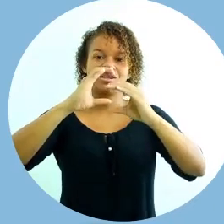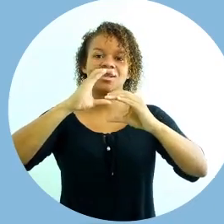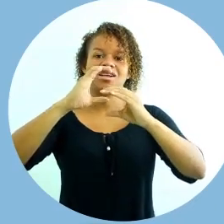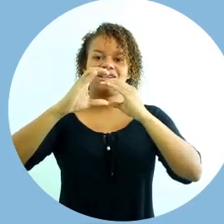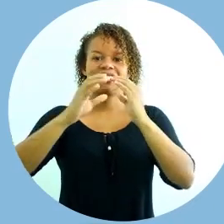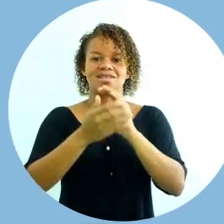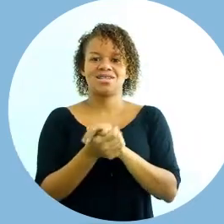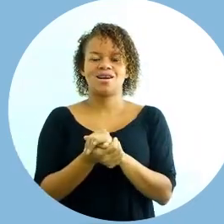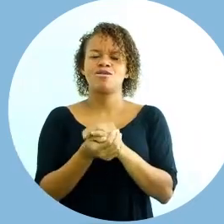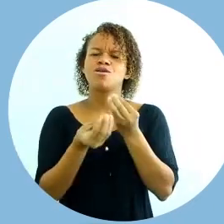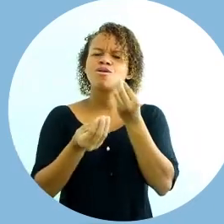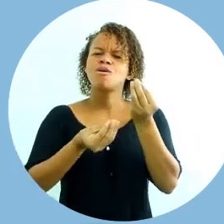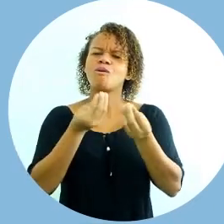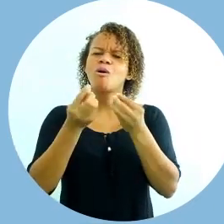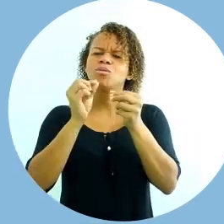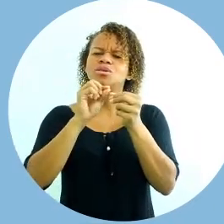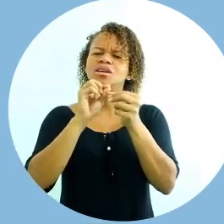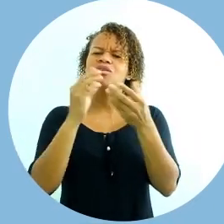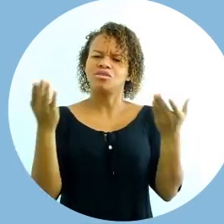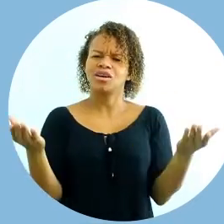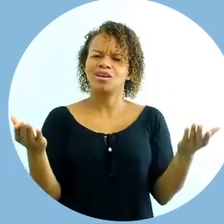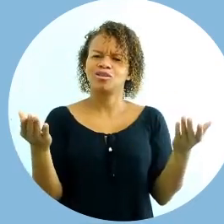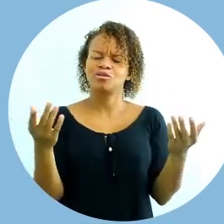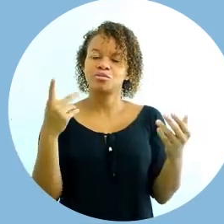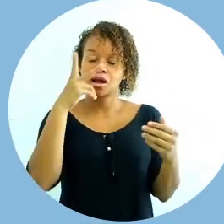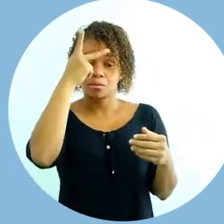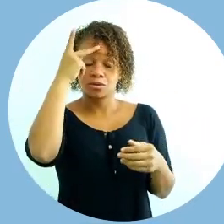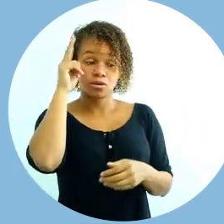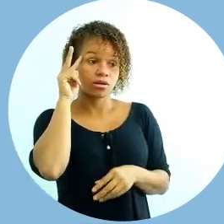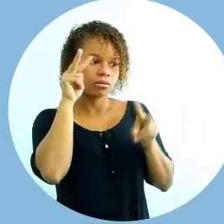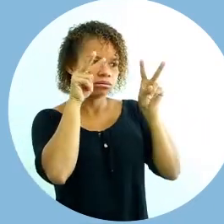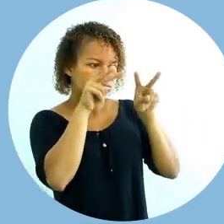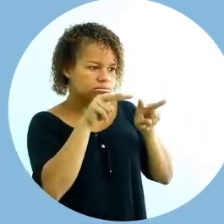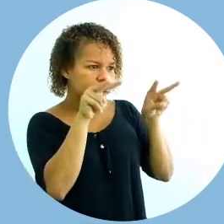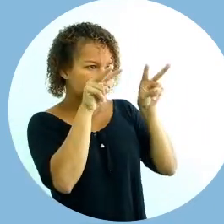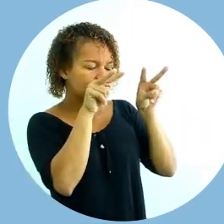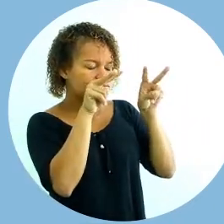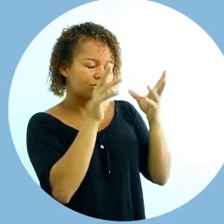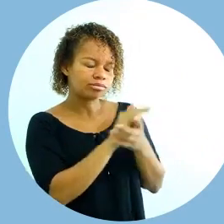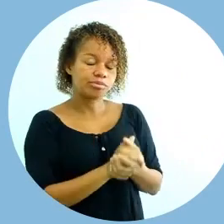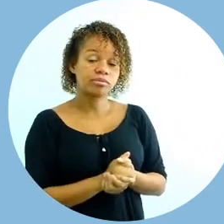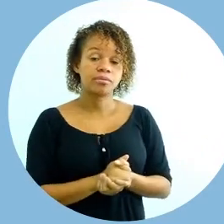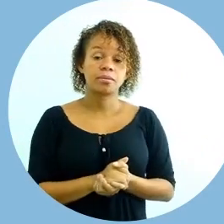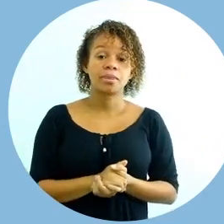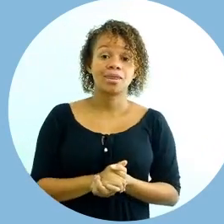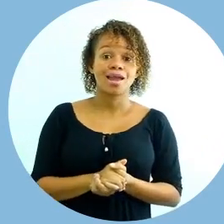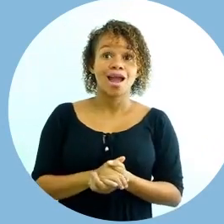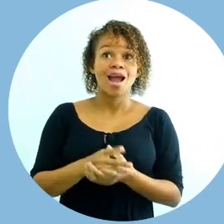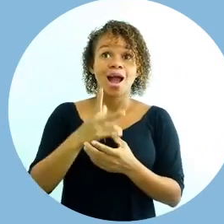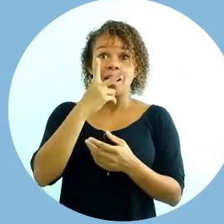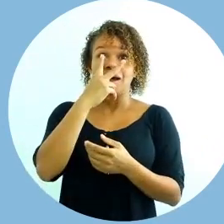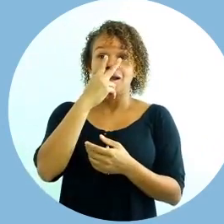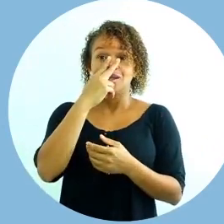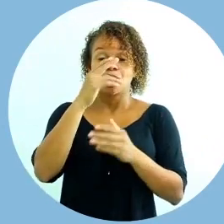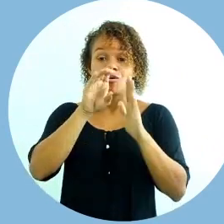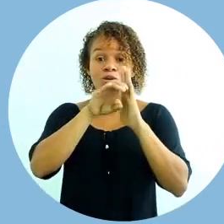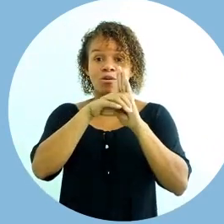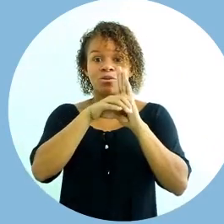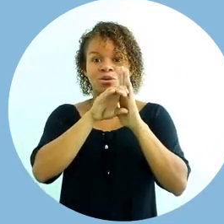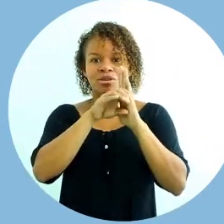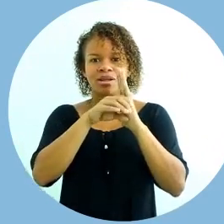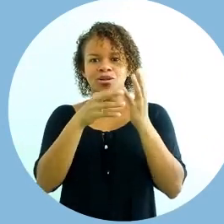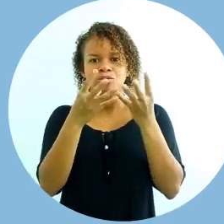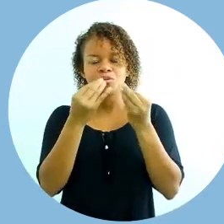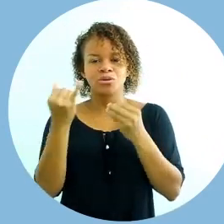assistindo. Diante disso, nos traz um conceito muito importante que vai ser a base para nós